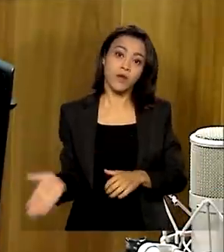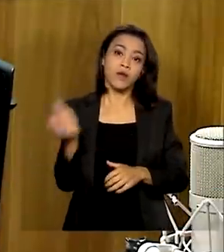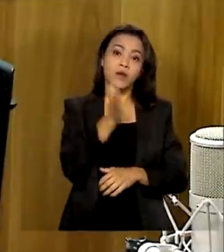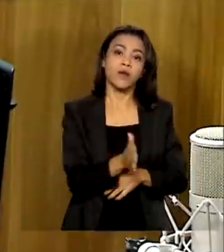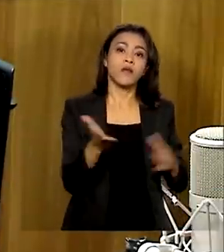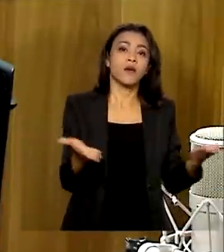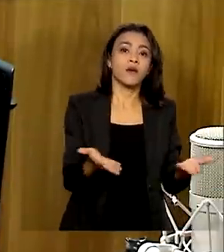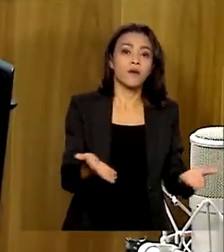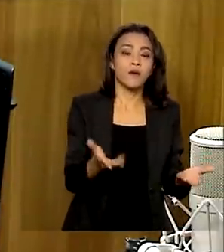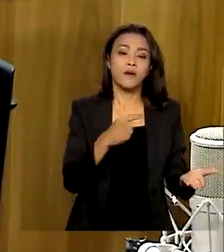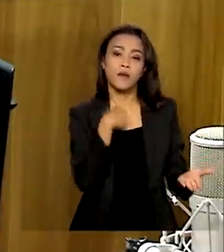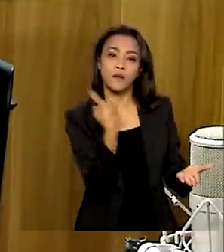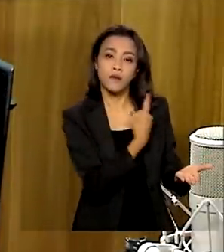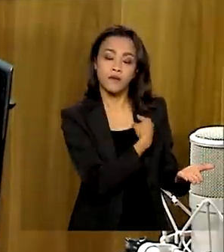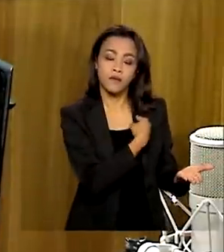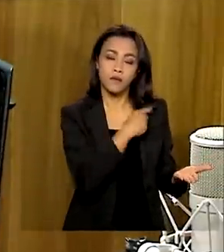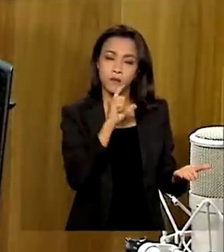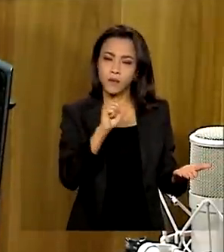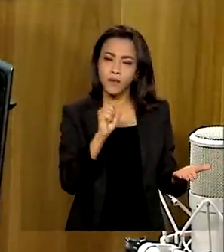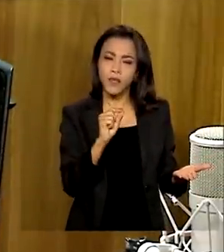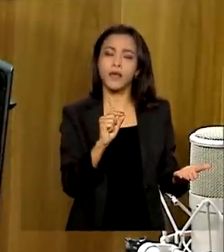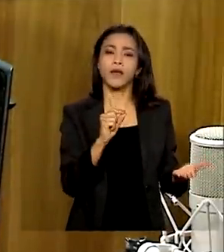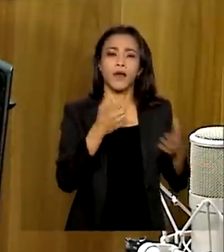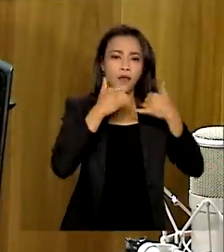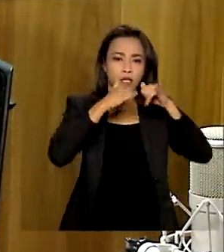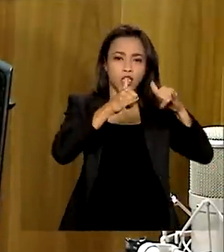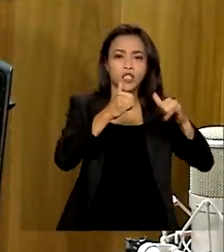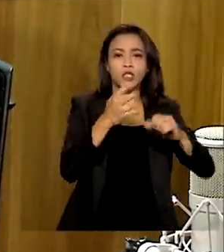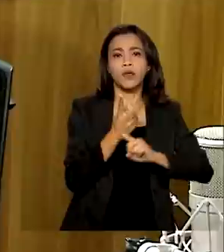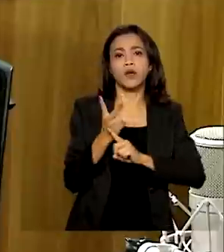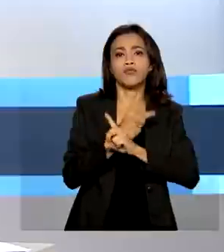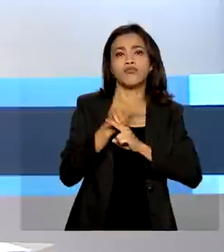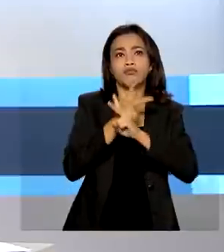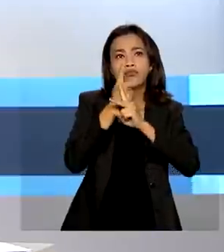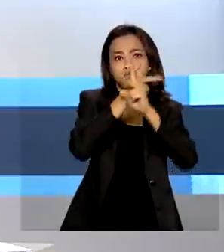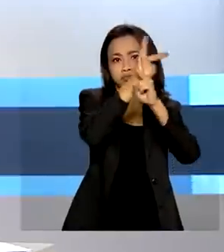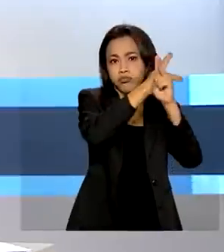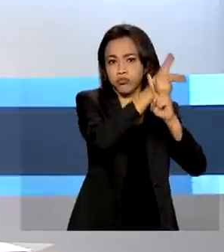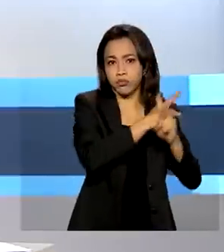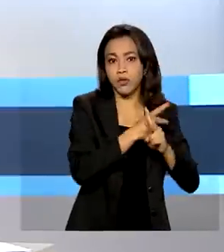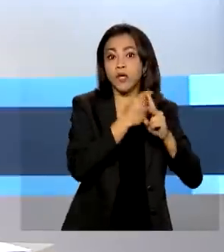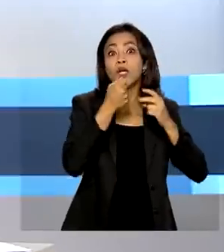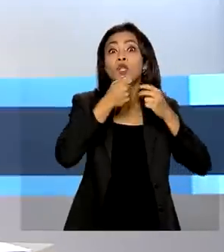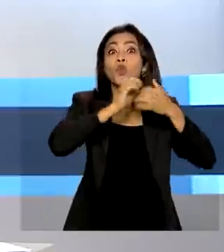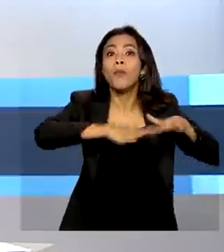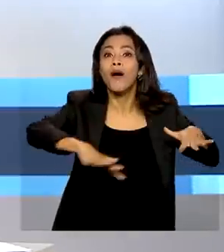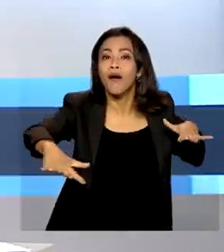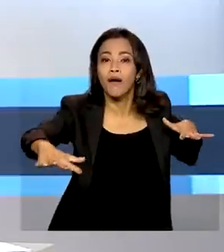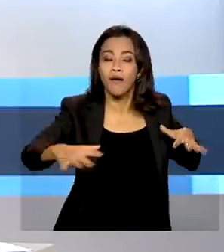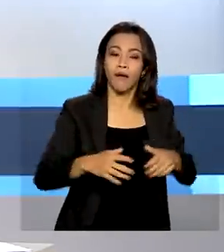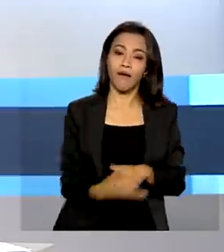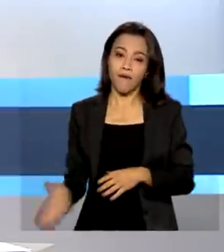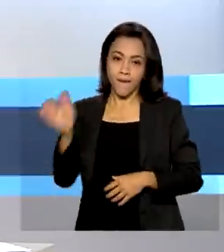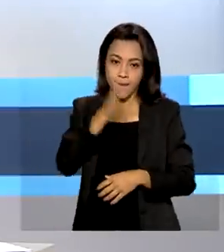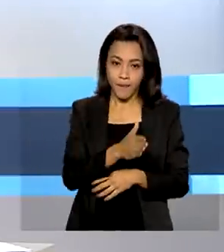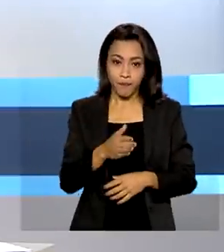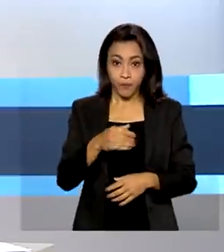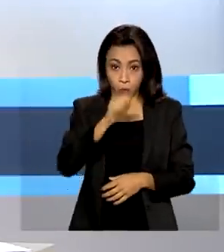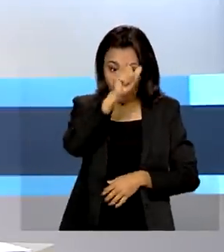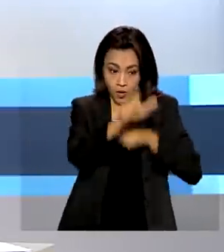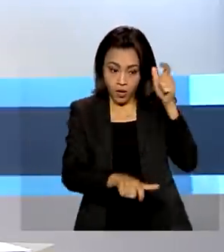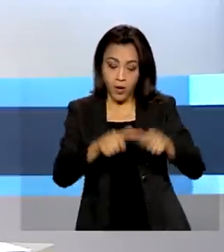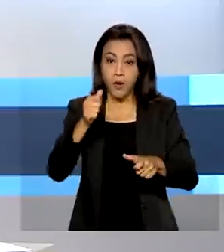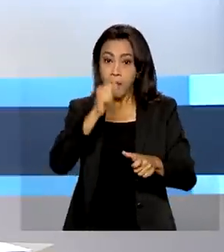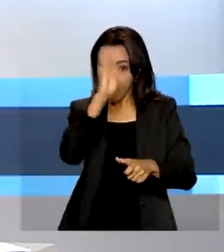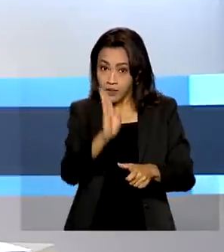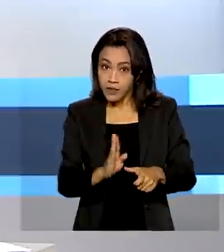momento, pela energia eólica no mar. Os brasileiros viajaram menos